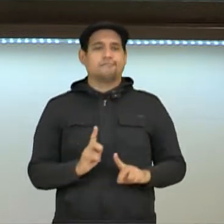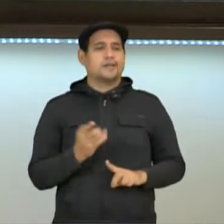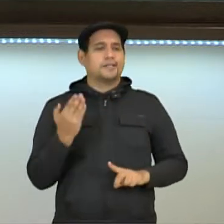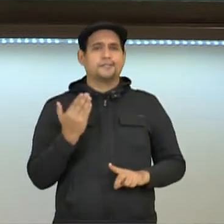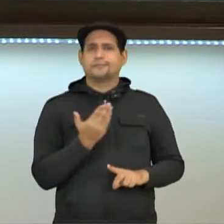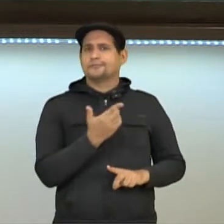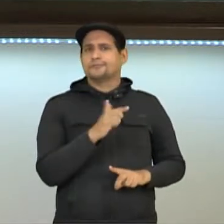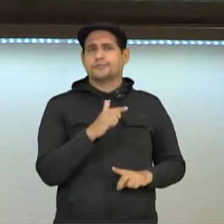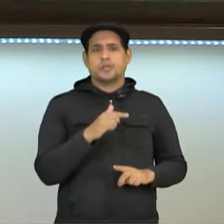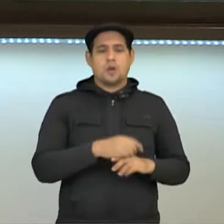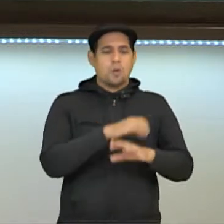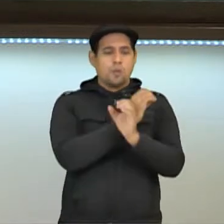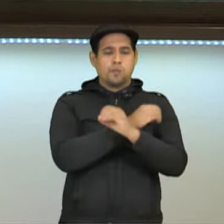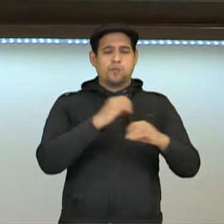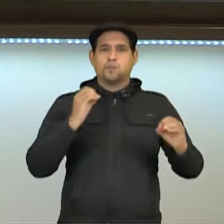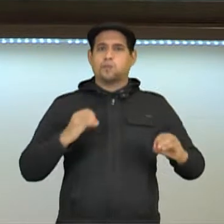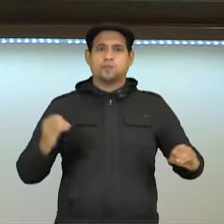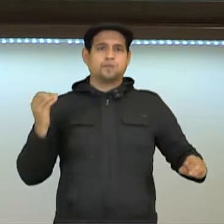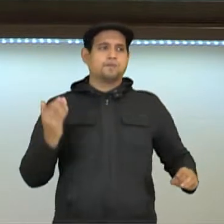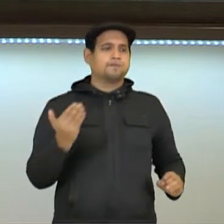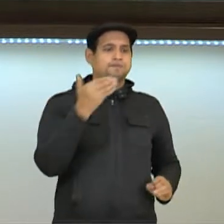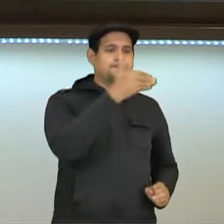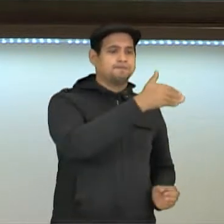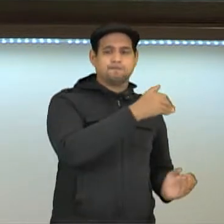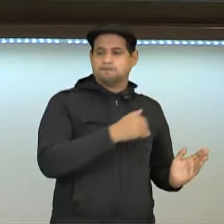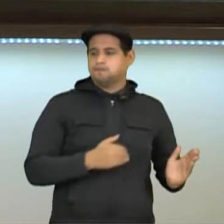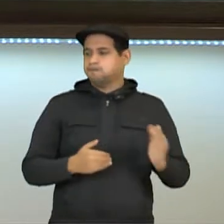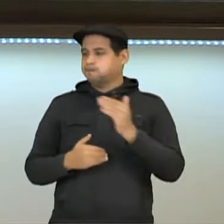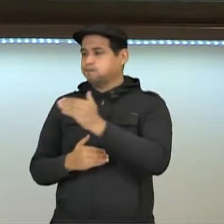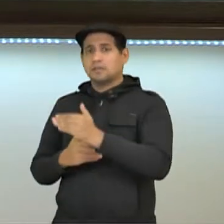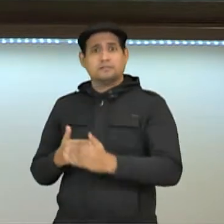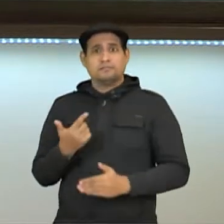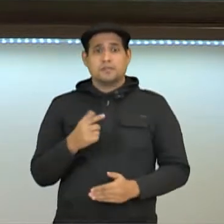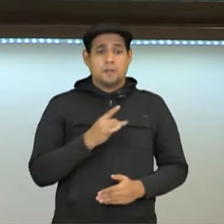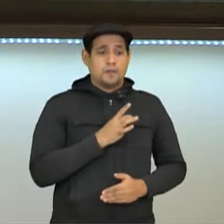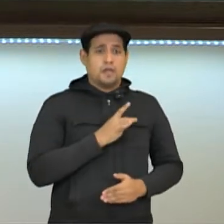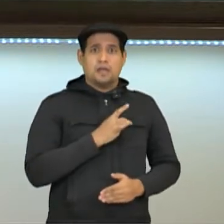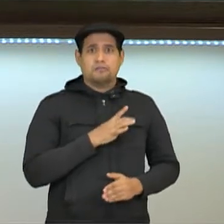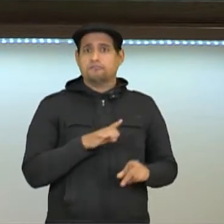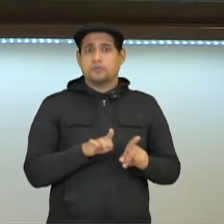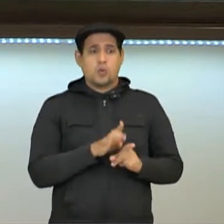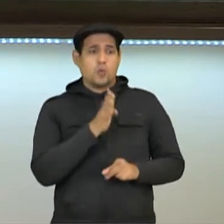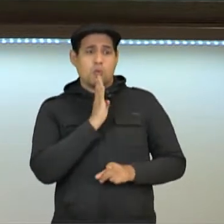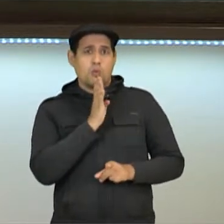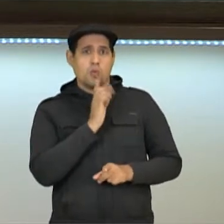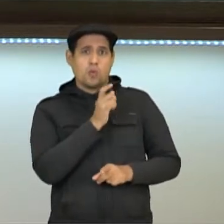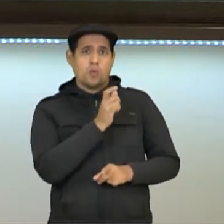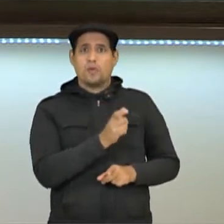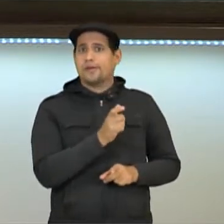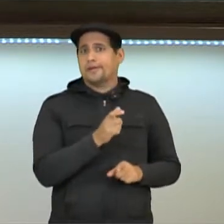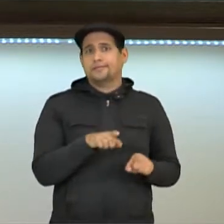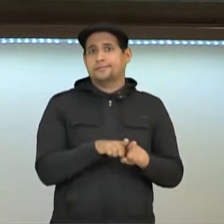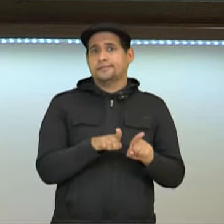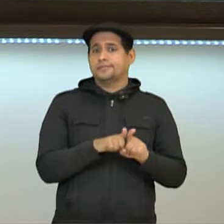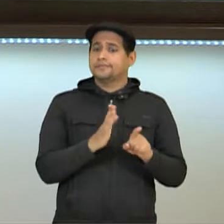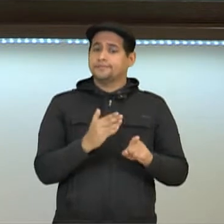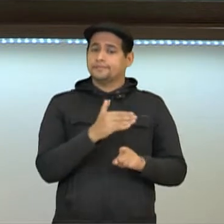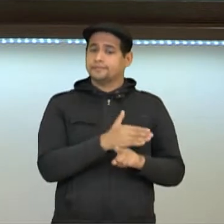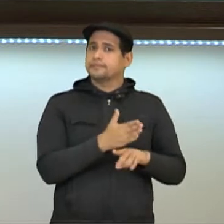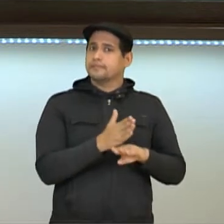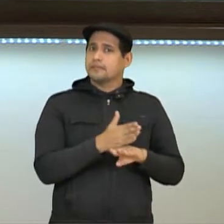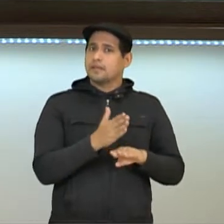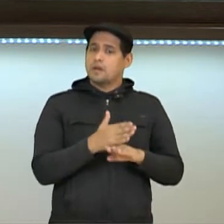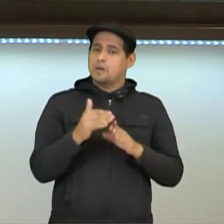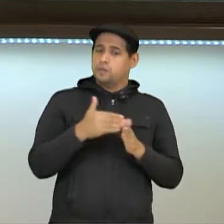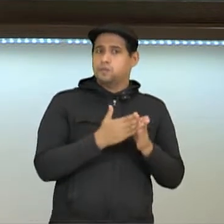saiam no mar aberto, por quê? Porque eles na verdade tinham receio, tinham medo, não tinham conhecimentos náuticos para praticar